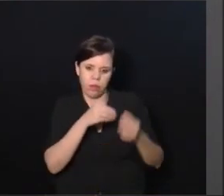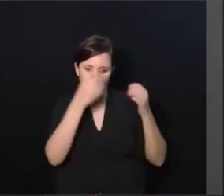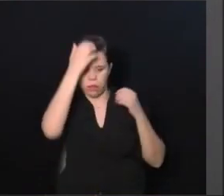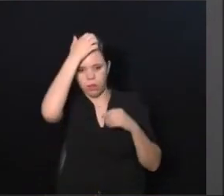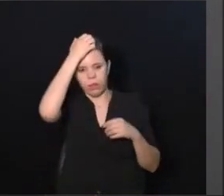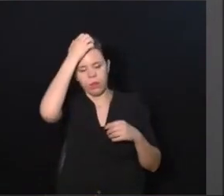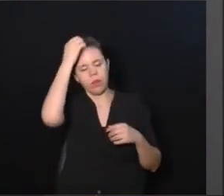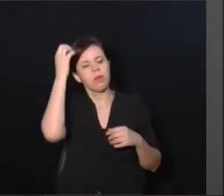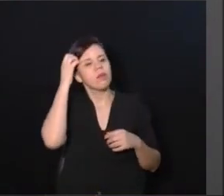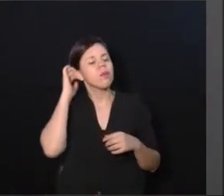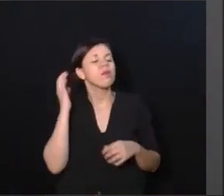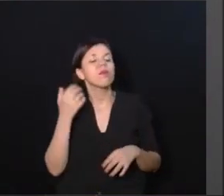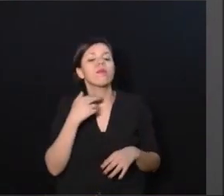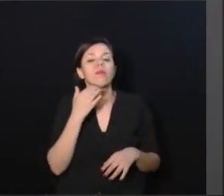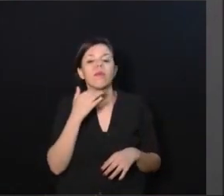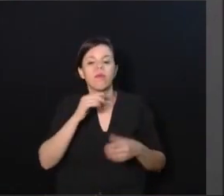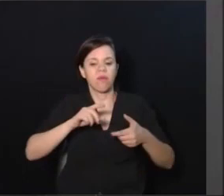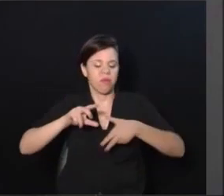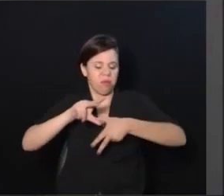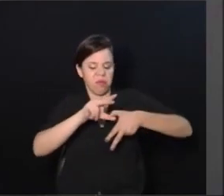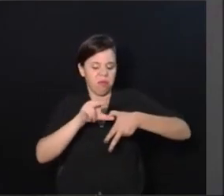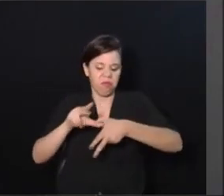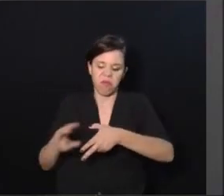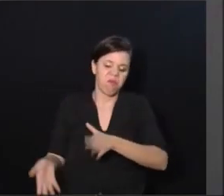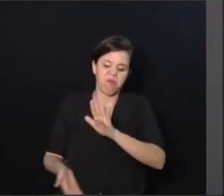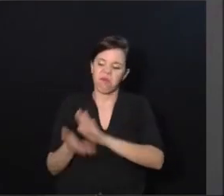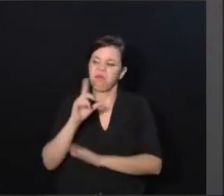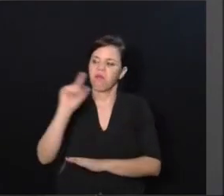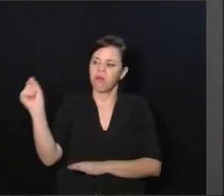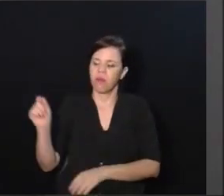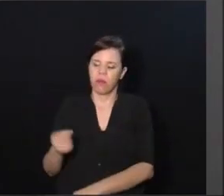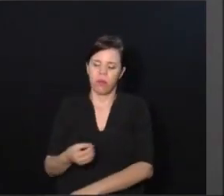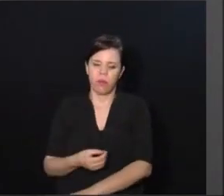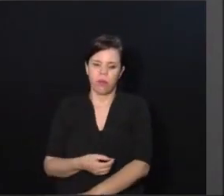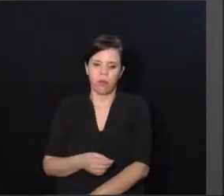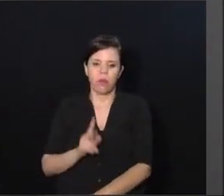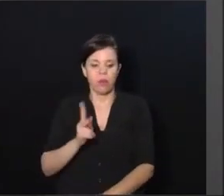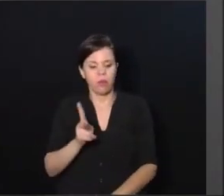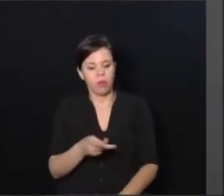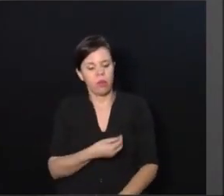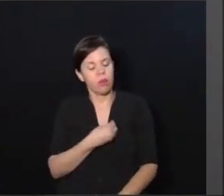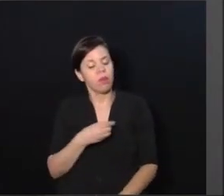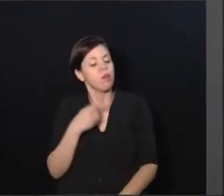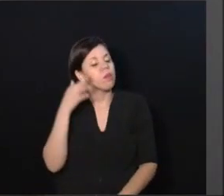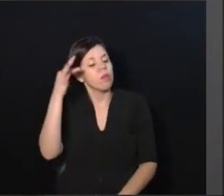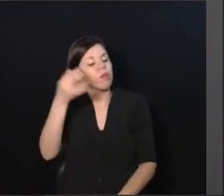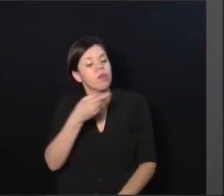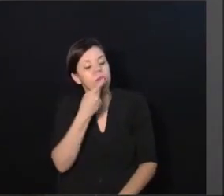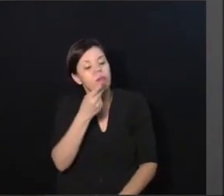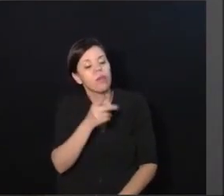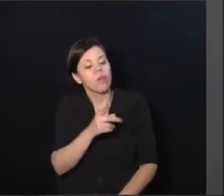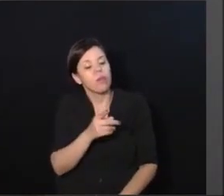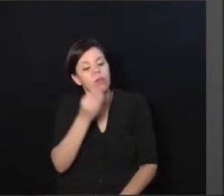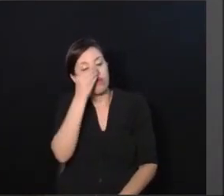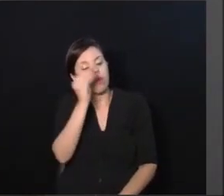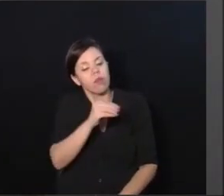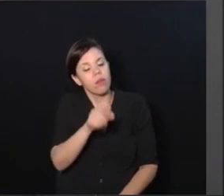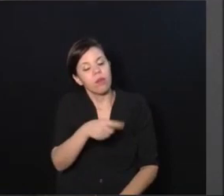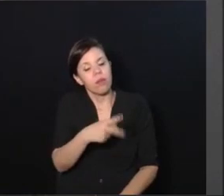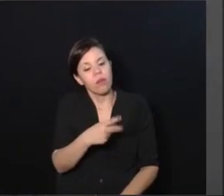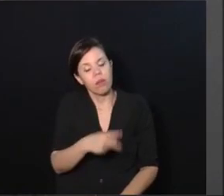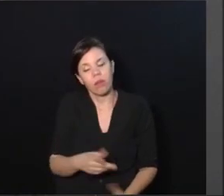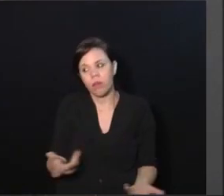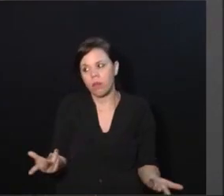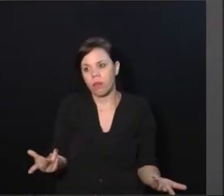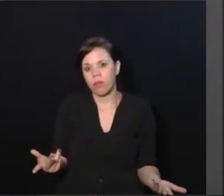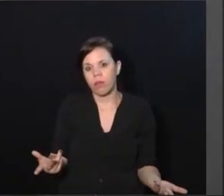adianta agarrar a criança pela mão e falar, vamos embora. a vida vai dizer muitos nãos para essa pessoa lá na frente. Olha a história da Luizinha do